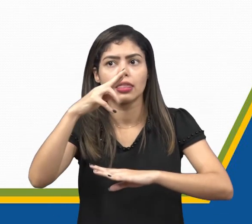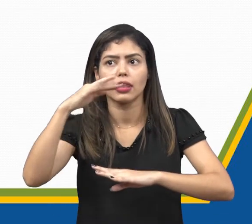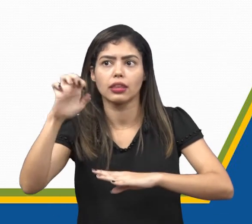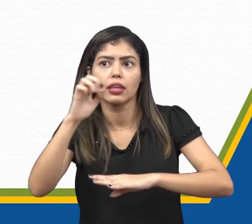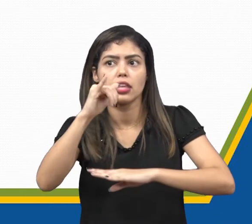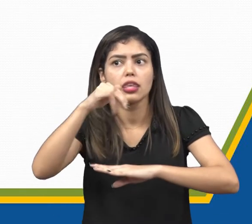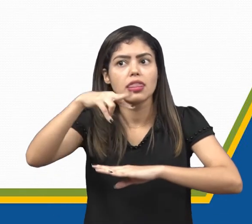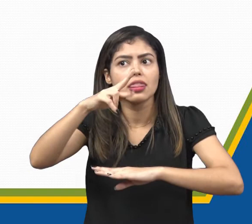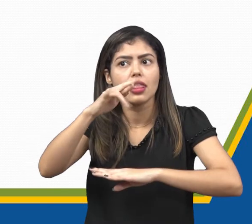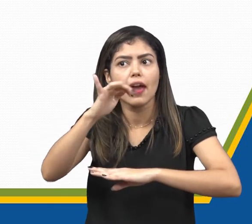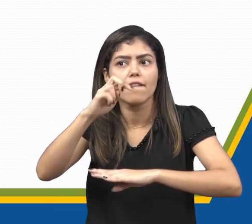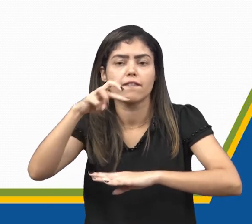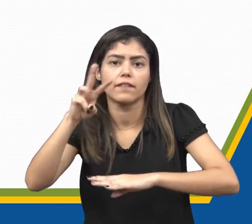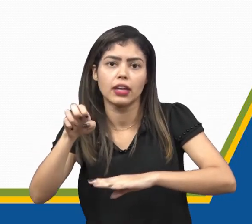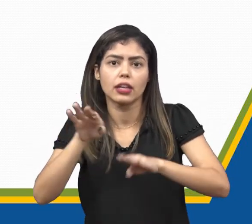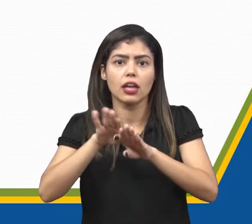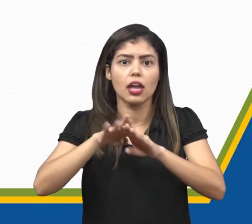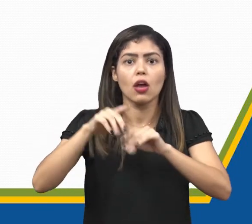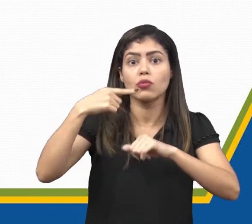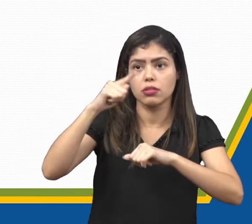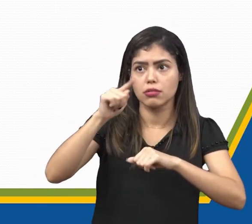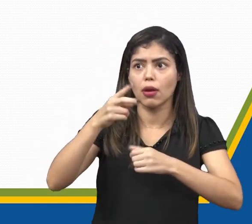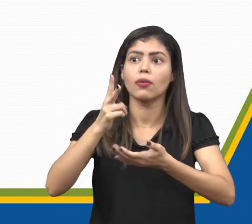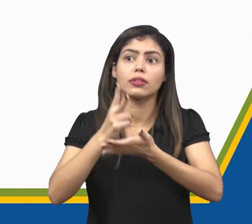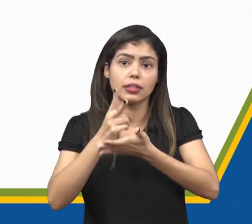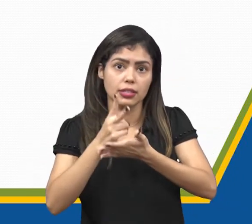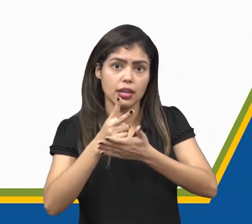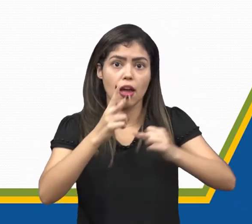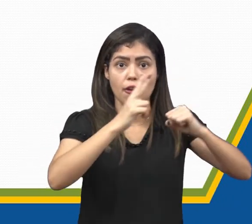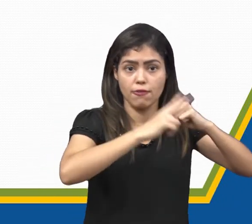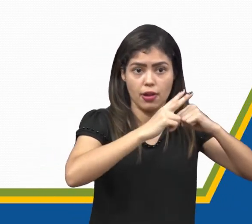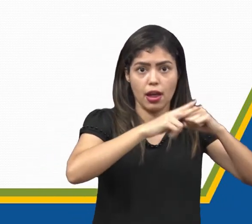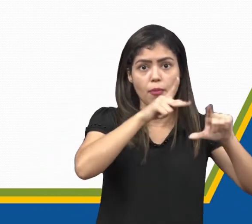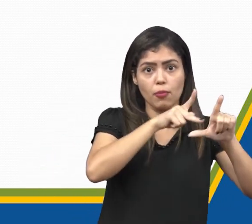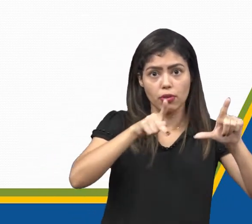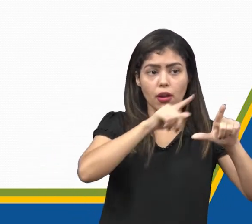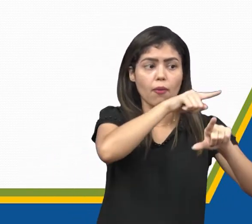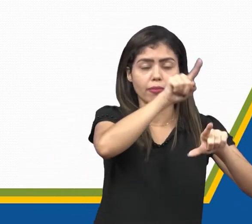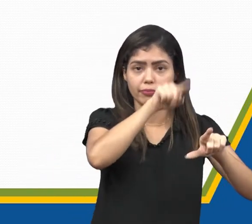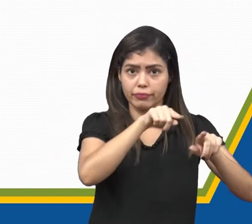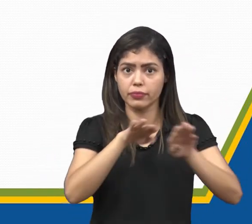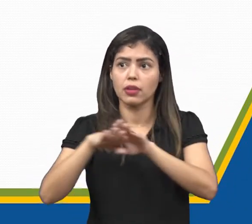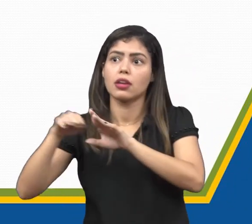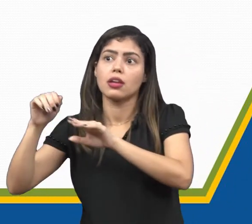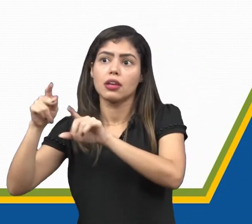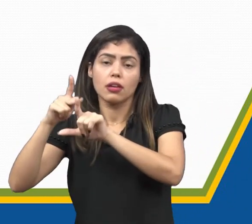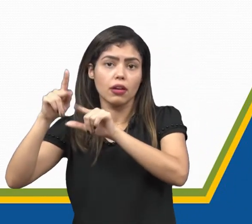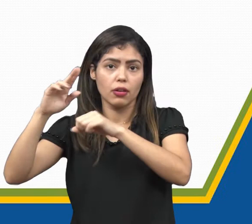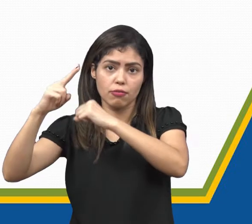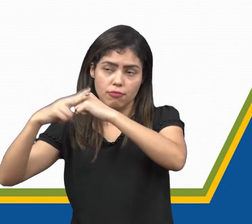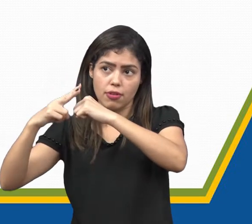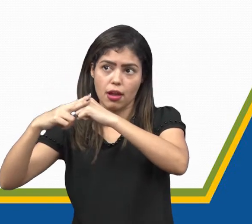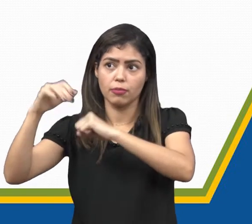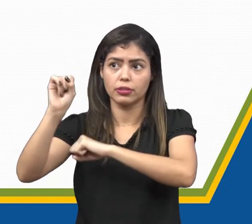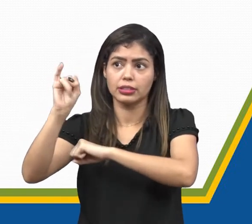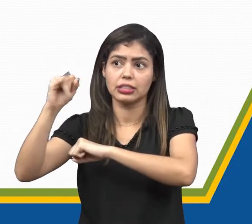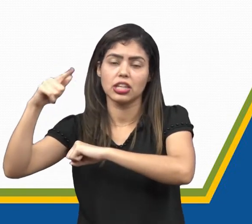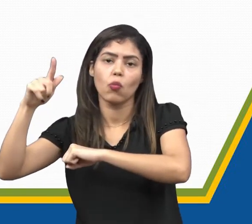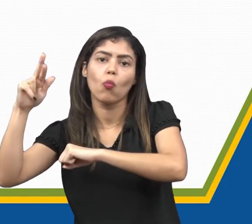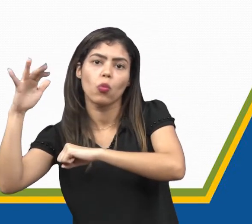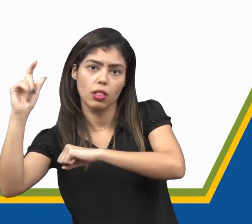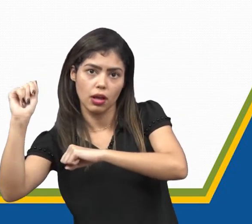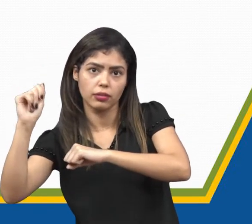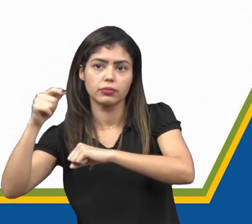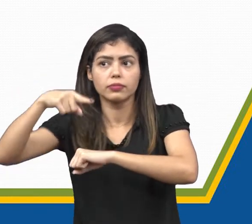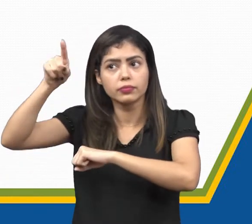plural eles têm acento circunflexo e no singular eles têm acento agudo. Deixo também aí uma outra dica para vocês que